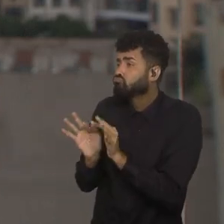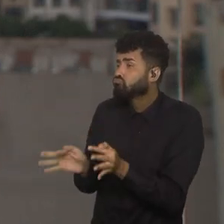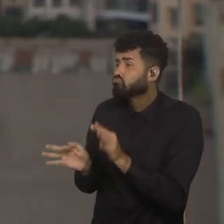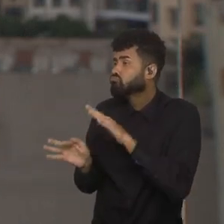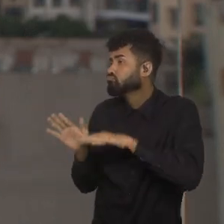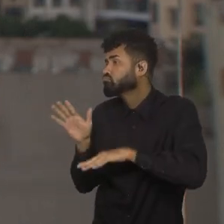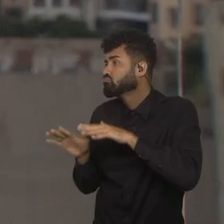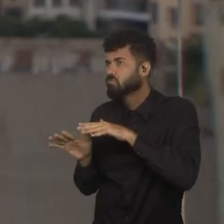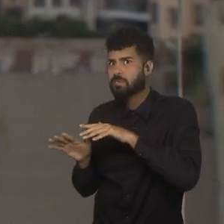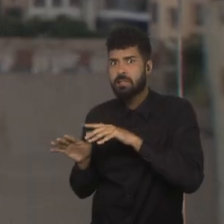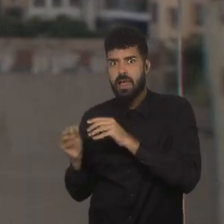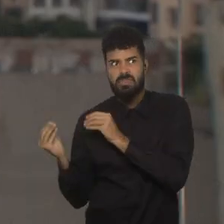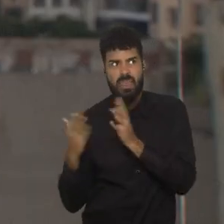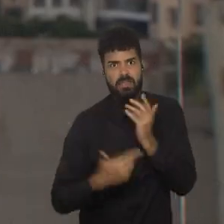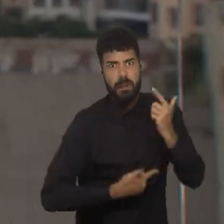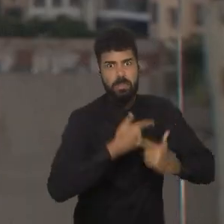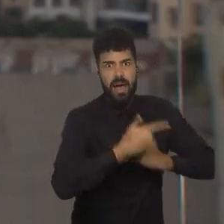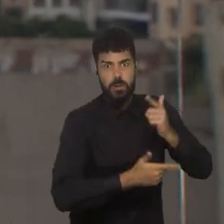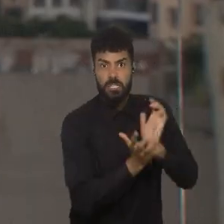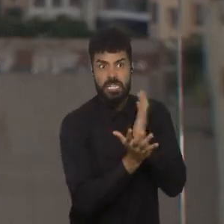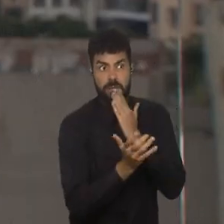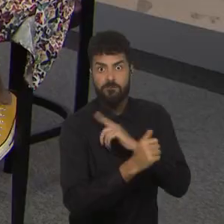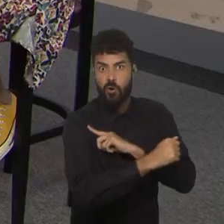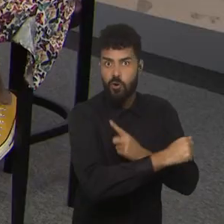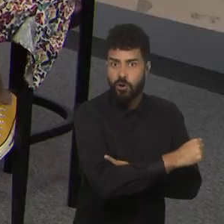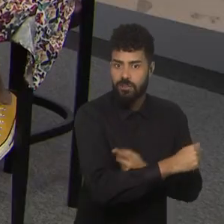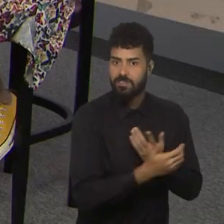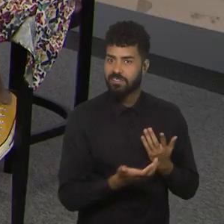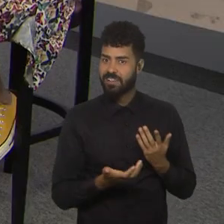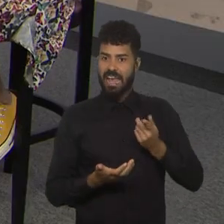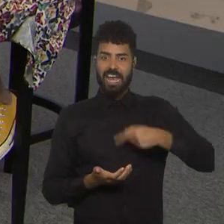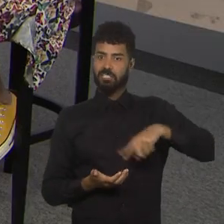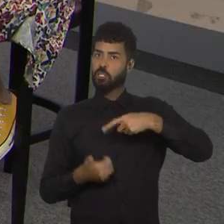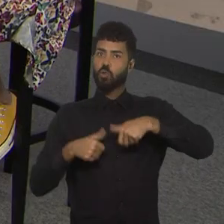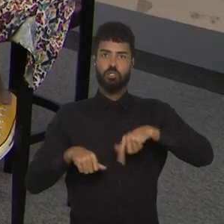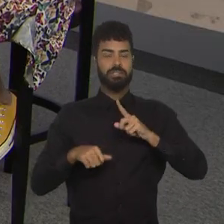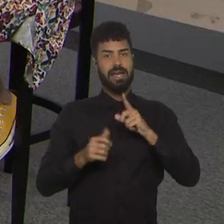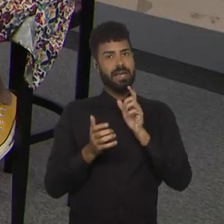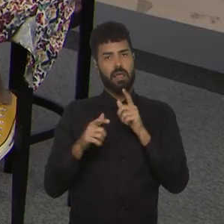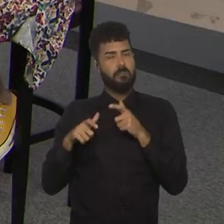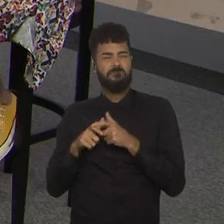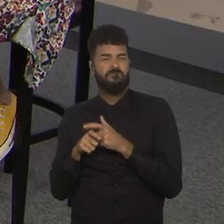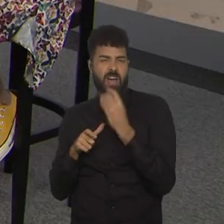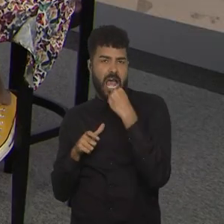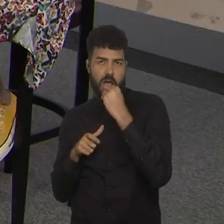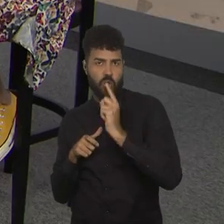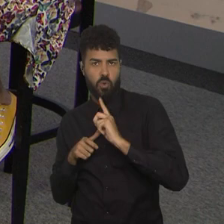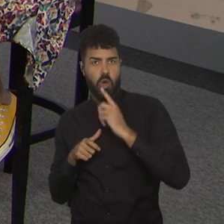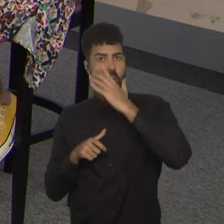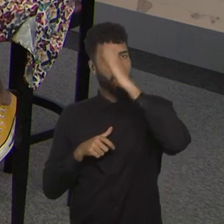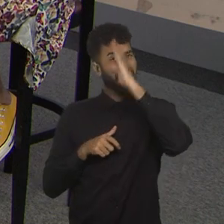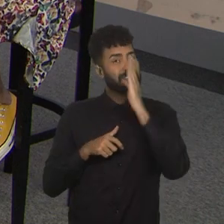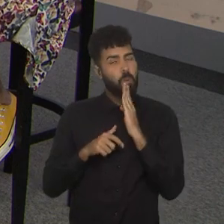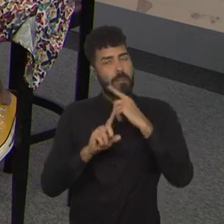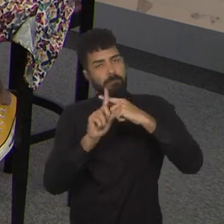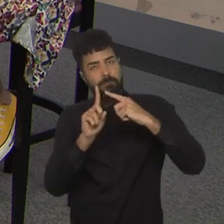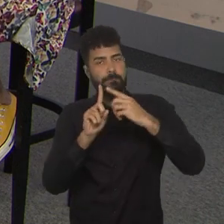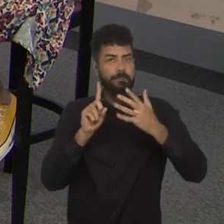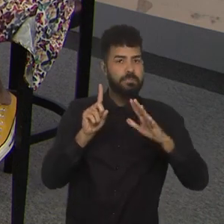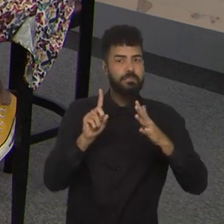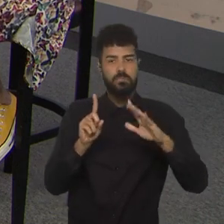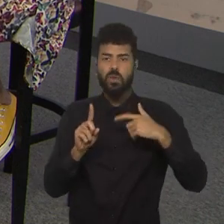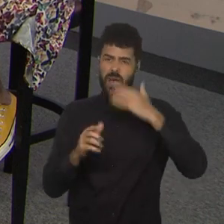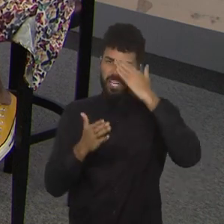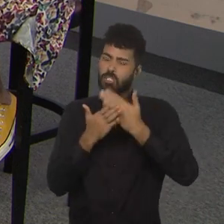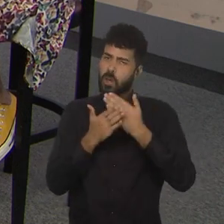em times maiores, e olha que a gente não está lá na categoria dos times menores, né? Então, assim, eu acho que a meta tinha que ser